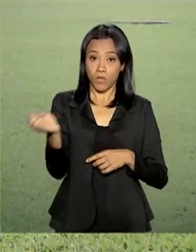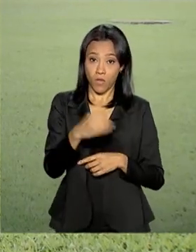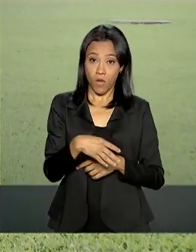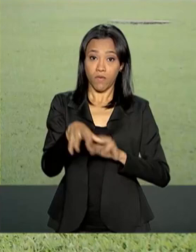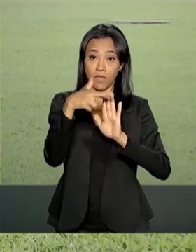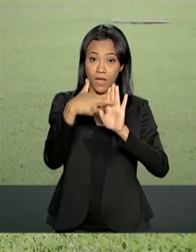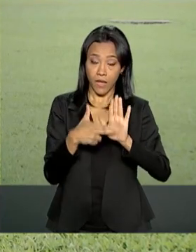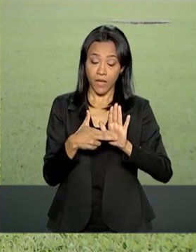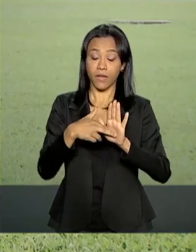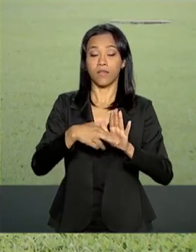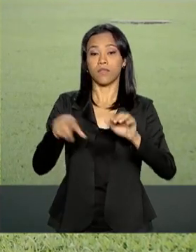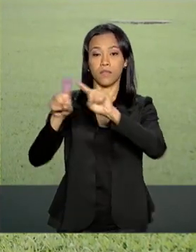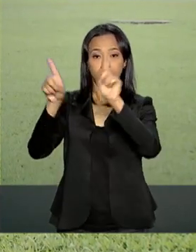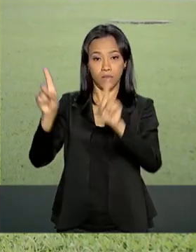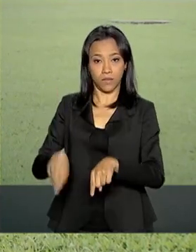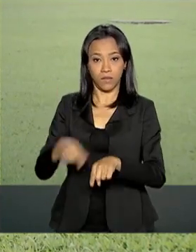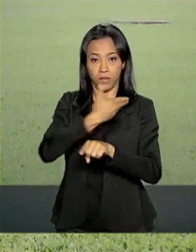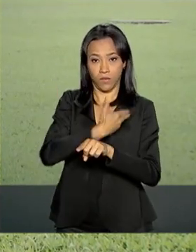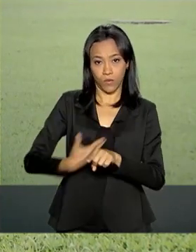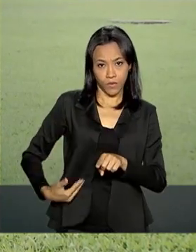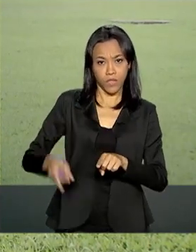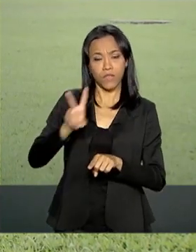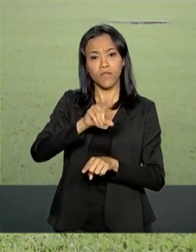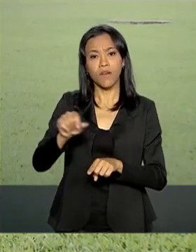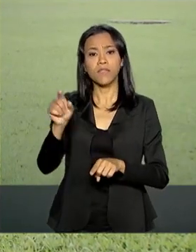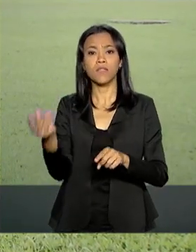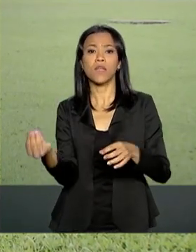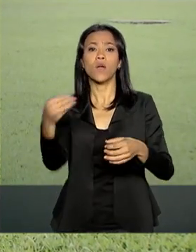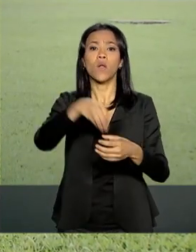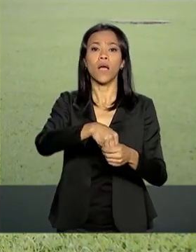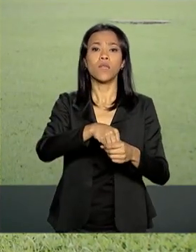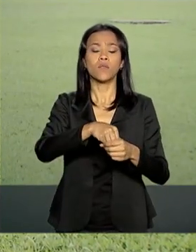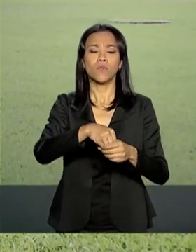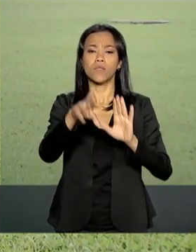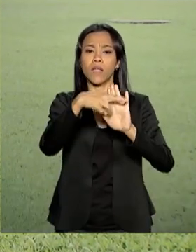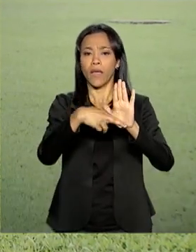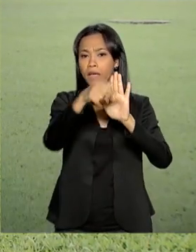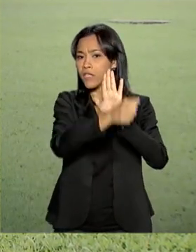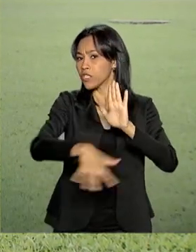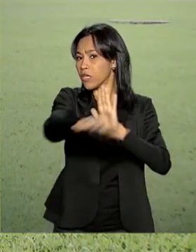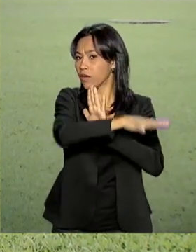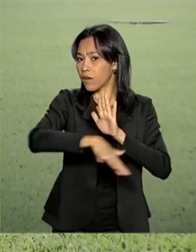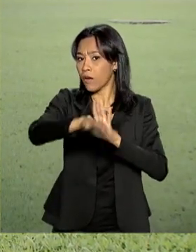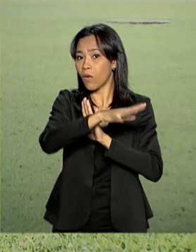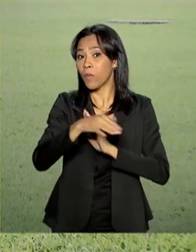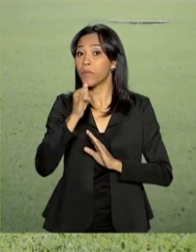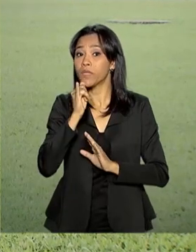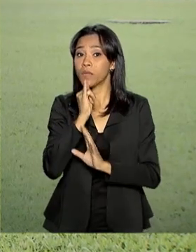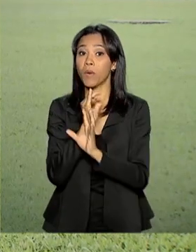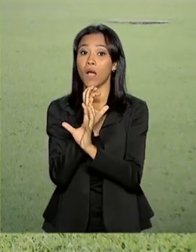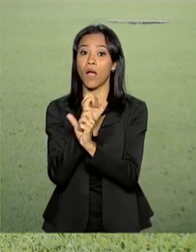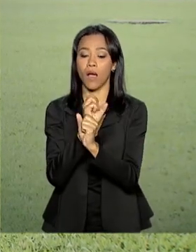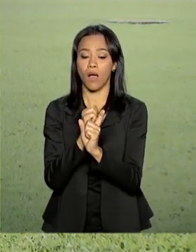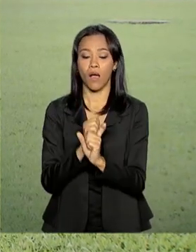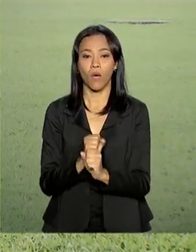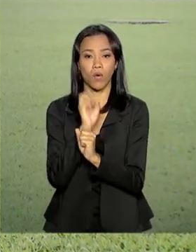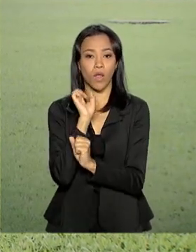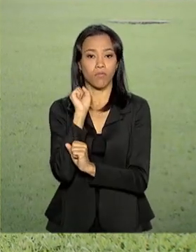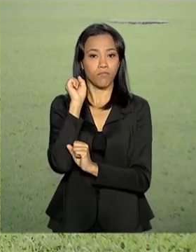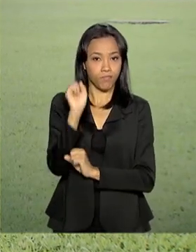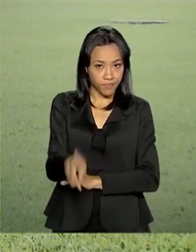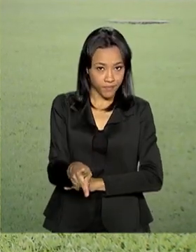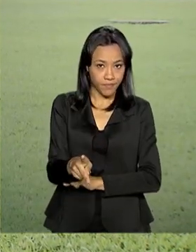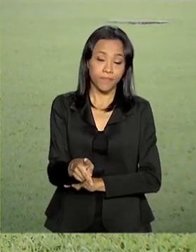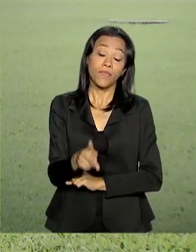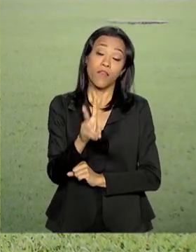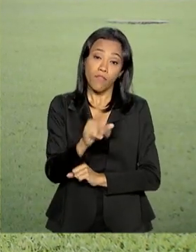os servidores públicos também vão ser enquadrados no regime geral quando o assunto for cálculo da aposentadoria. Eles